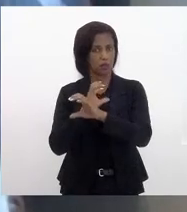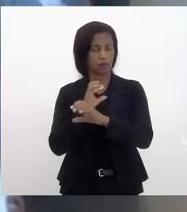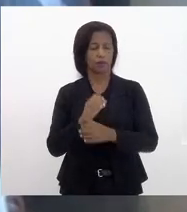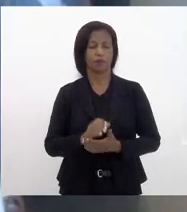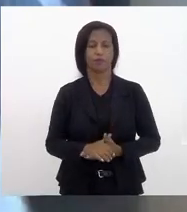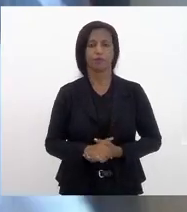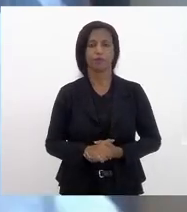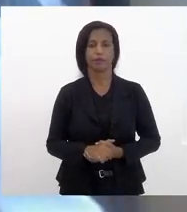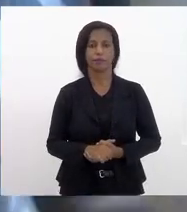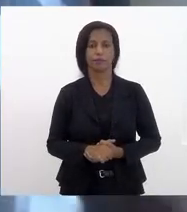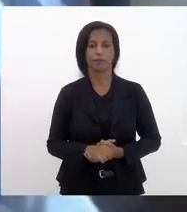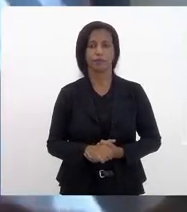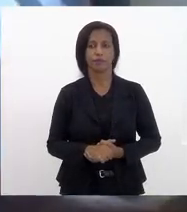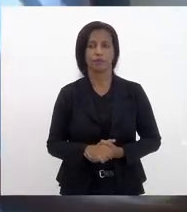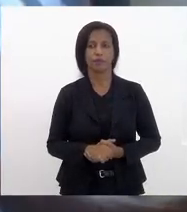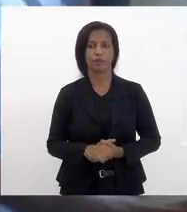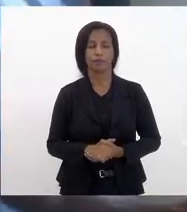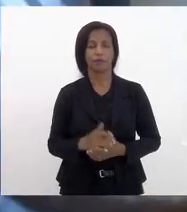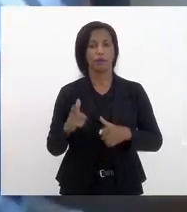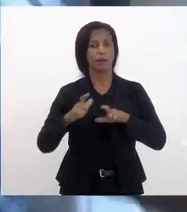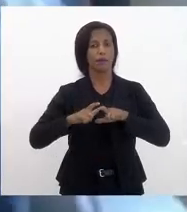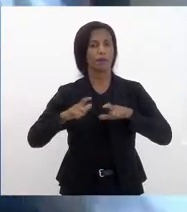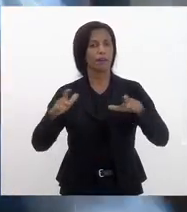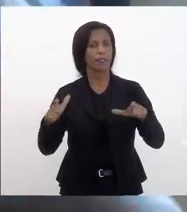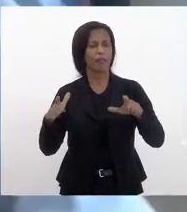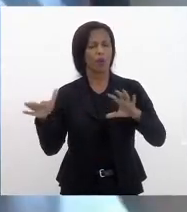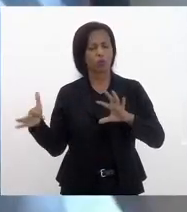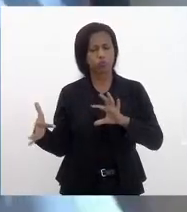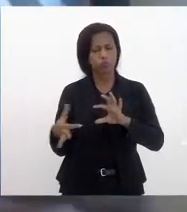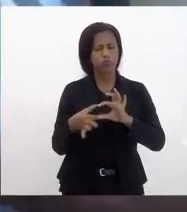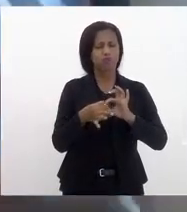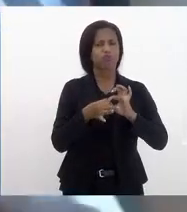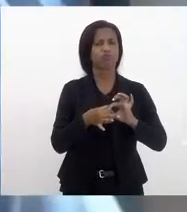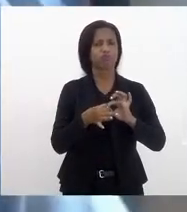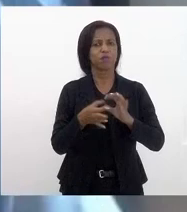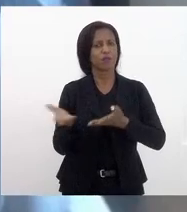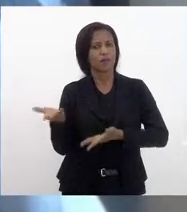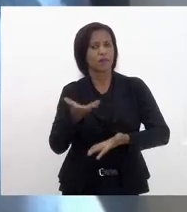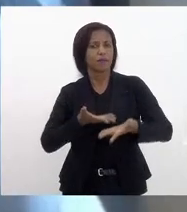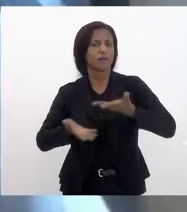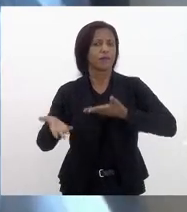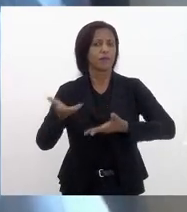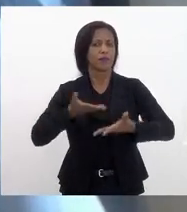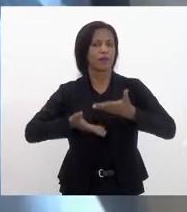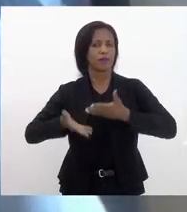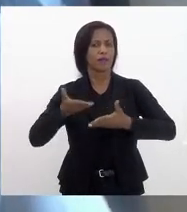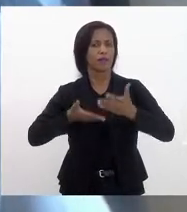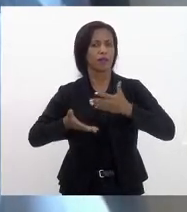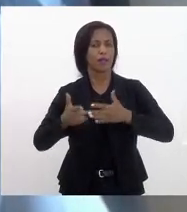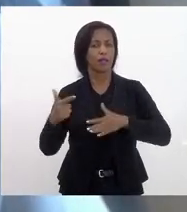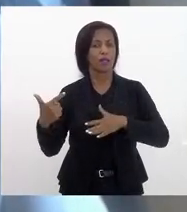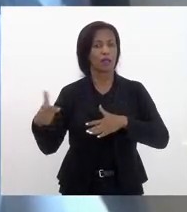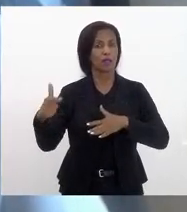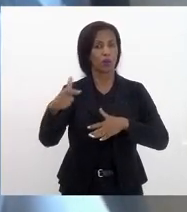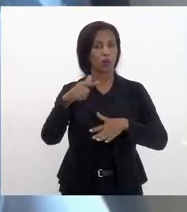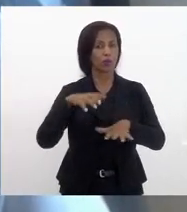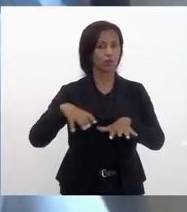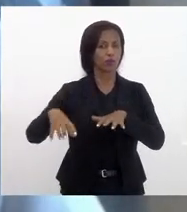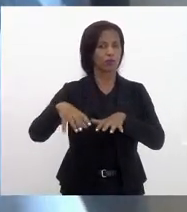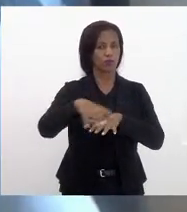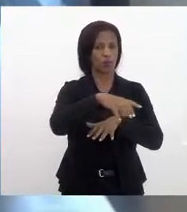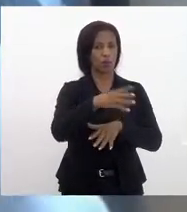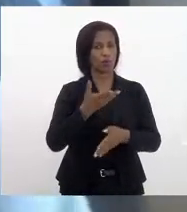ISP, e maior conectividade e interação entre os vários órgãos que